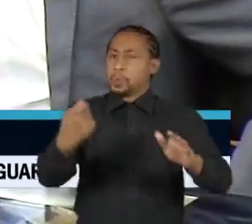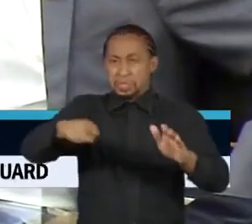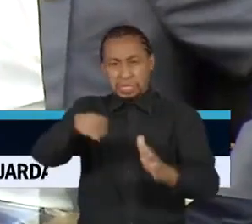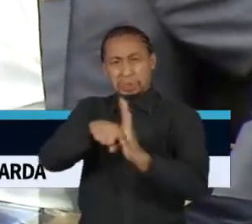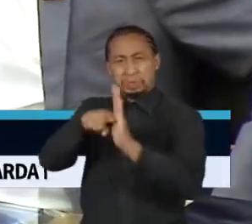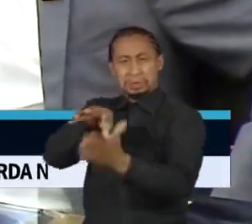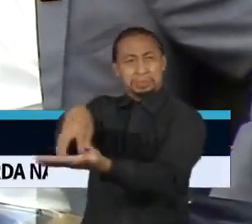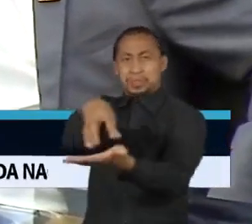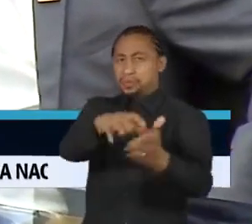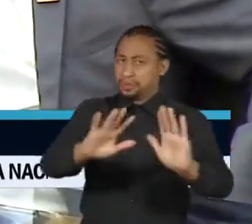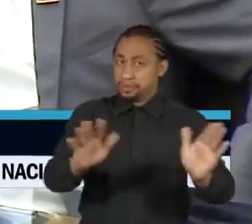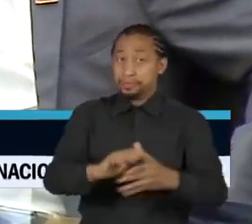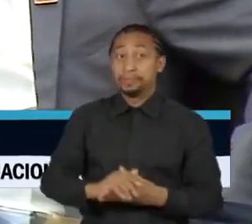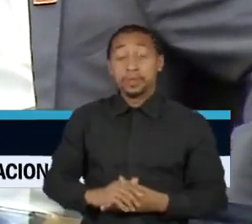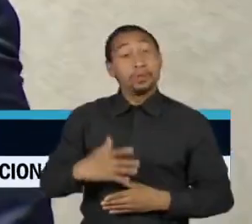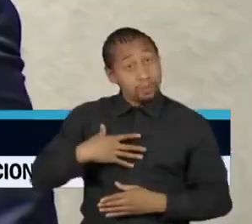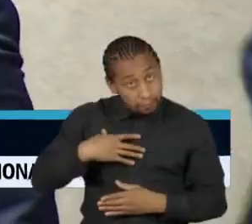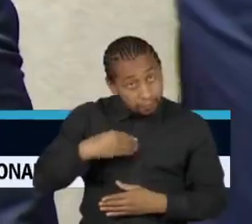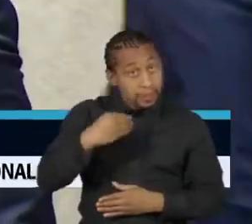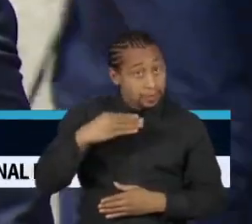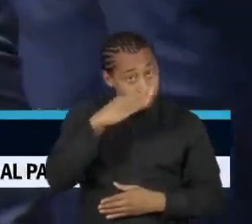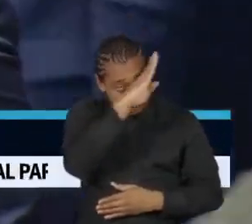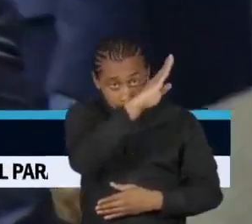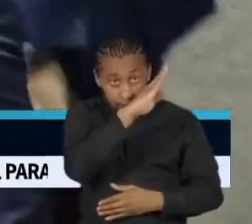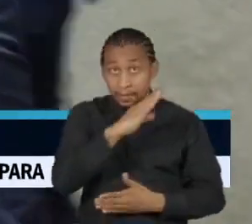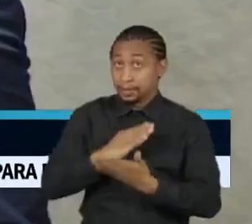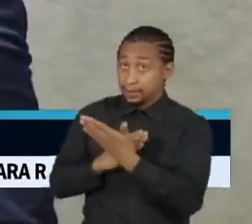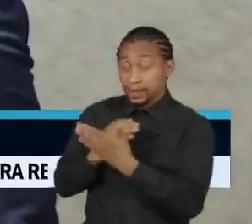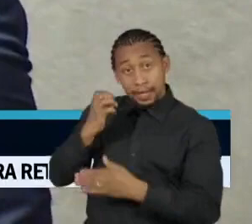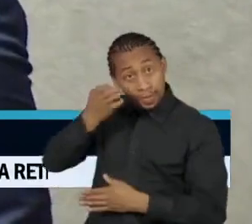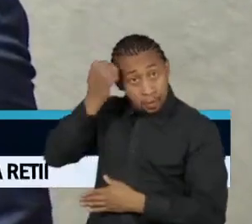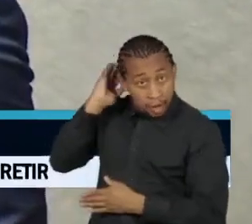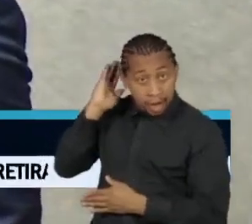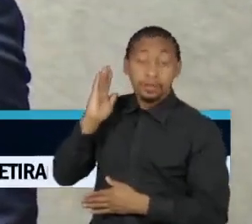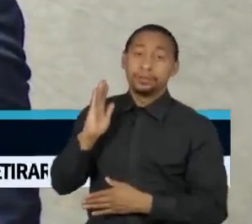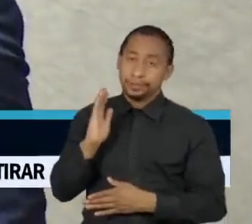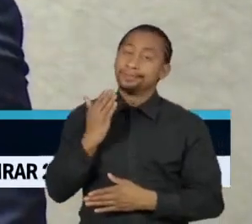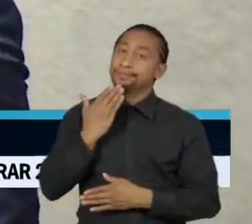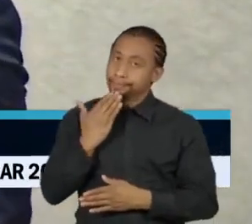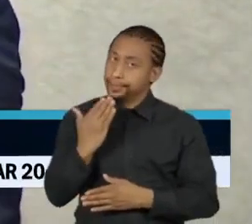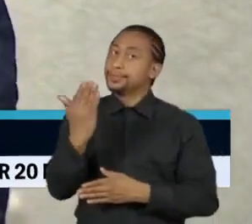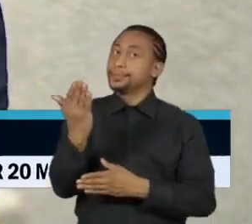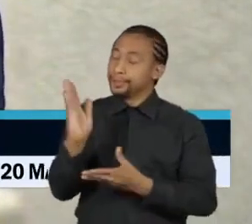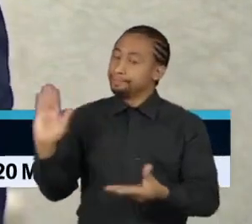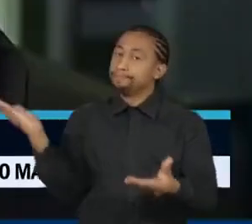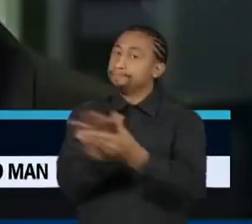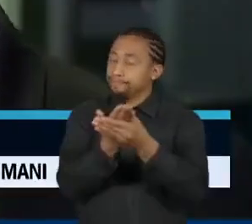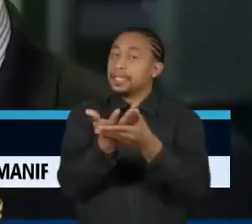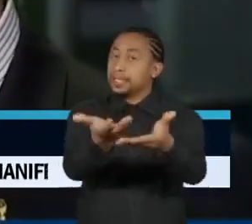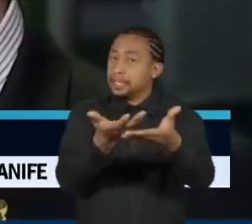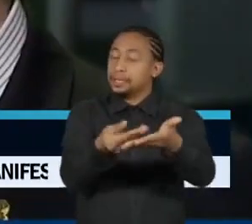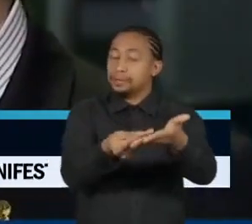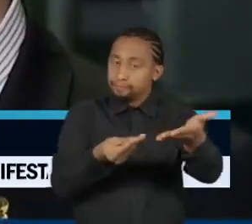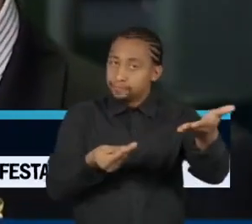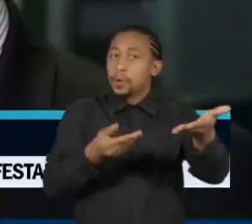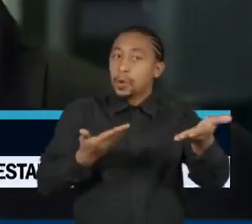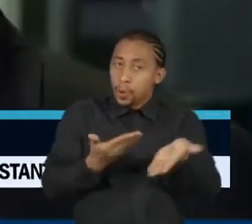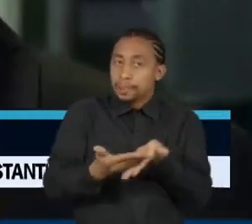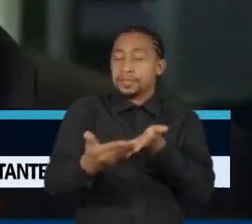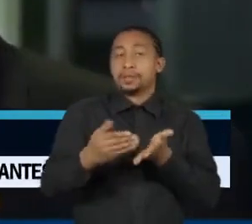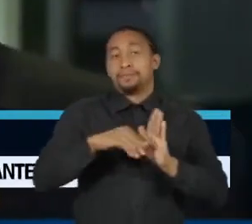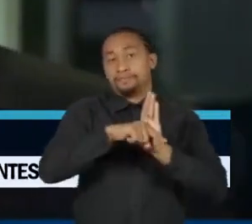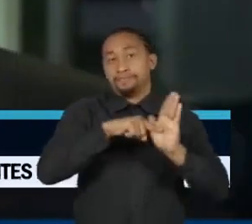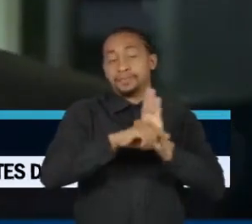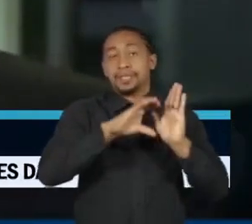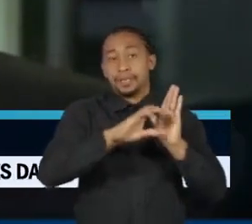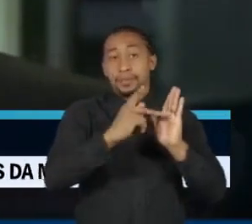presidente, o deputado federal Eduardo Bolsonaro, do PL de São Paulo, encaminhou um pedido de CPI na Câmara. O senador Marcos Duval